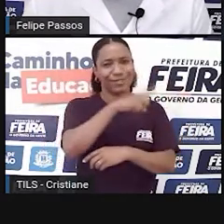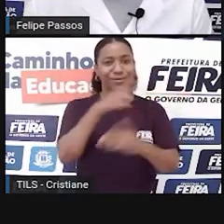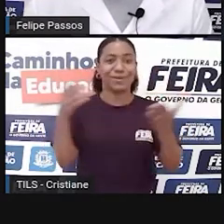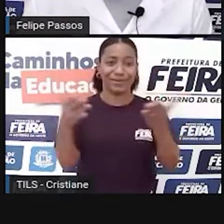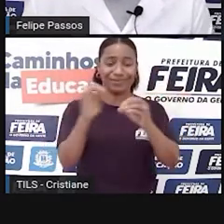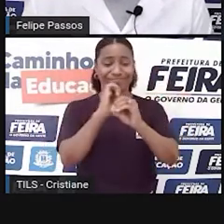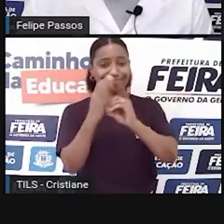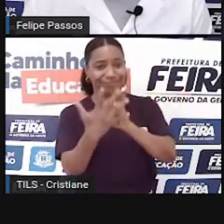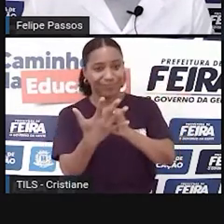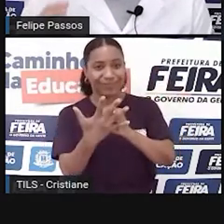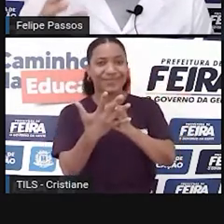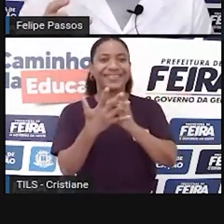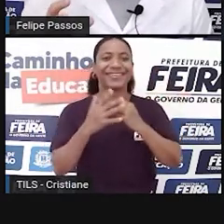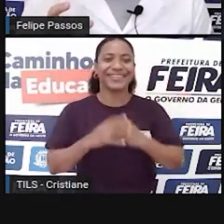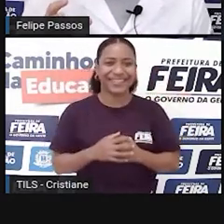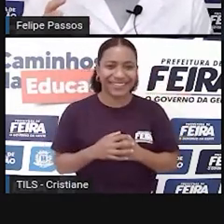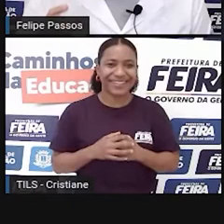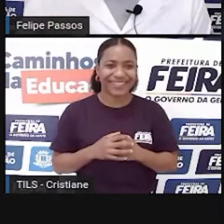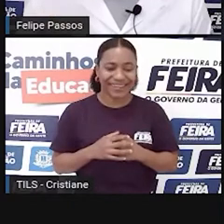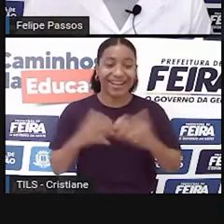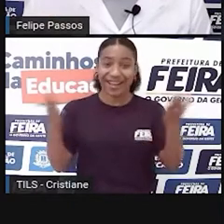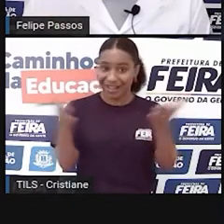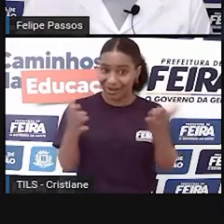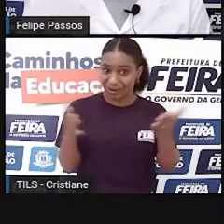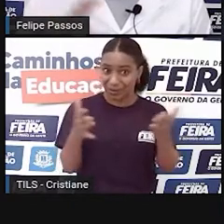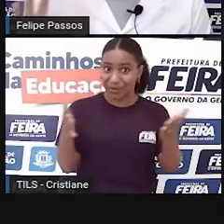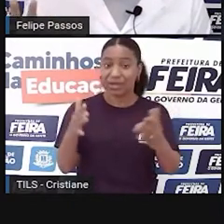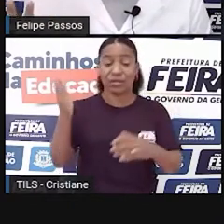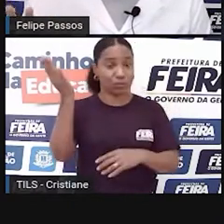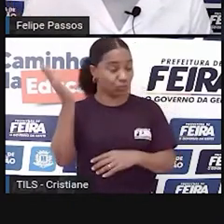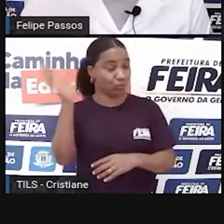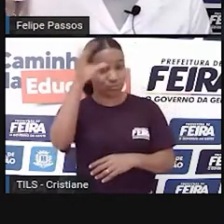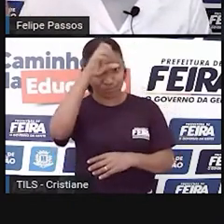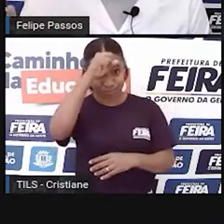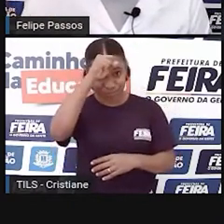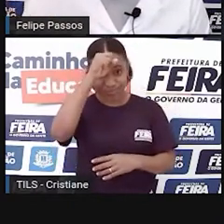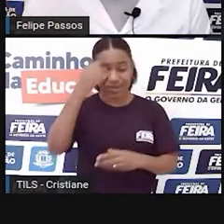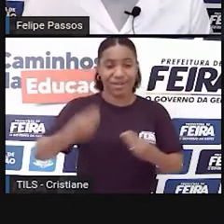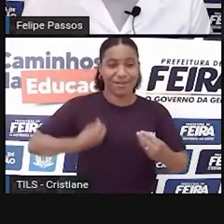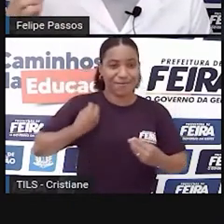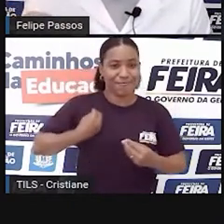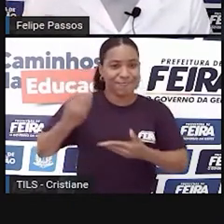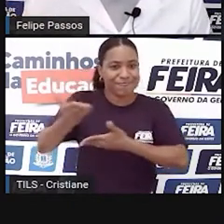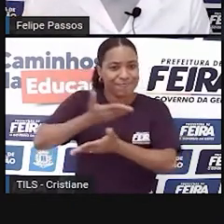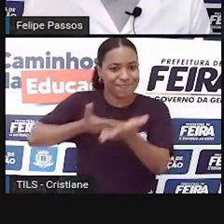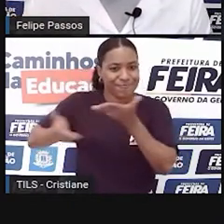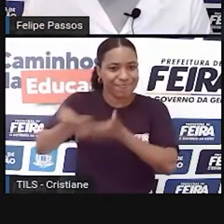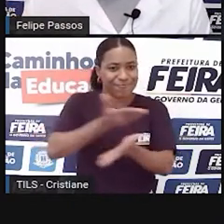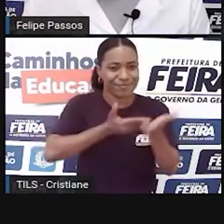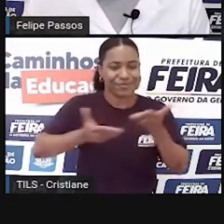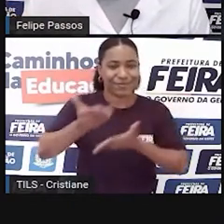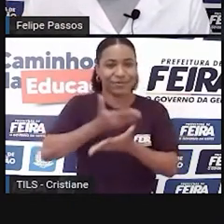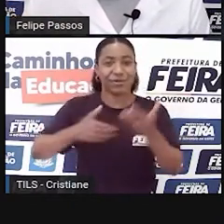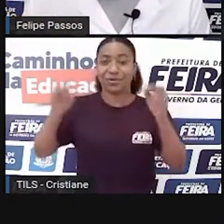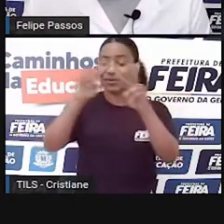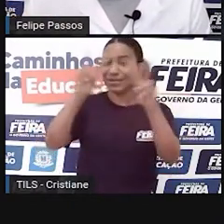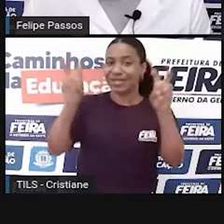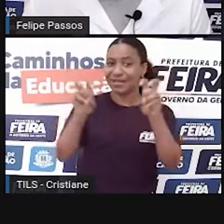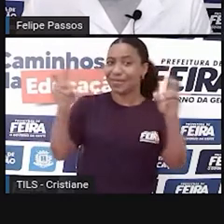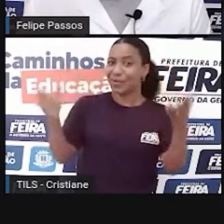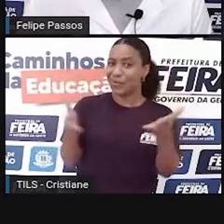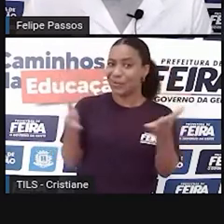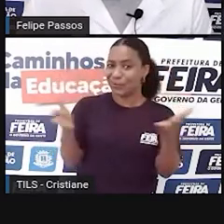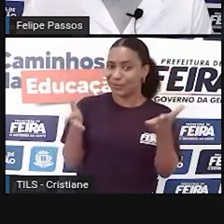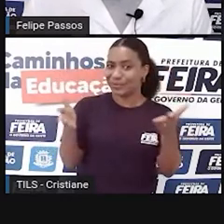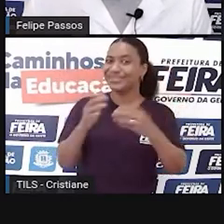da pandemia. Então, no momento Saberes e Viveres a gente vai falar de muita coisa, de vários temas e o tema que eu escolhi para conversar com vocês hoje